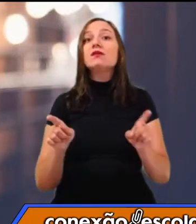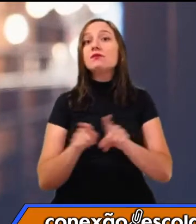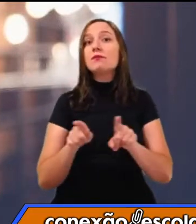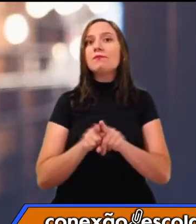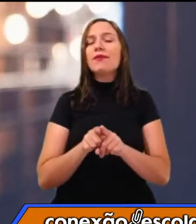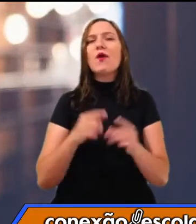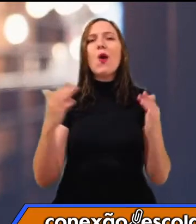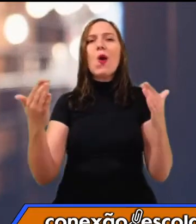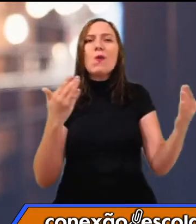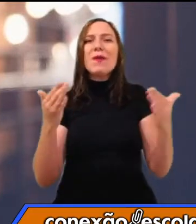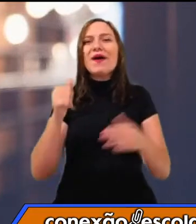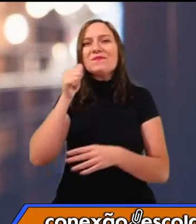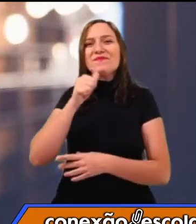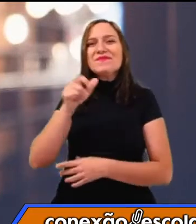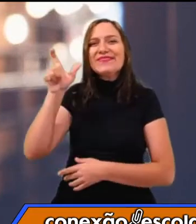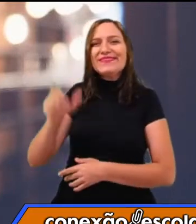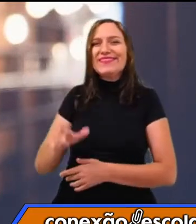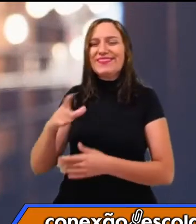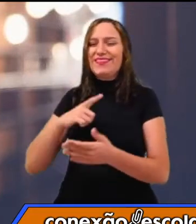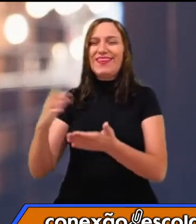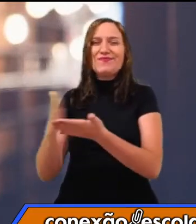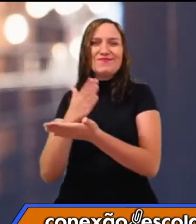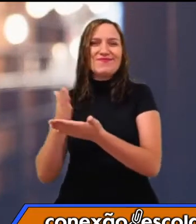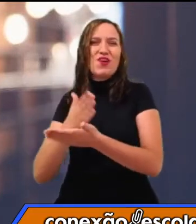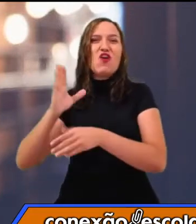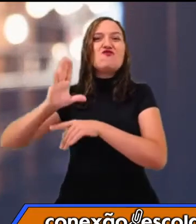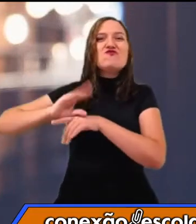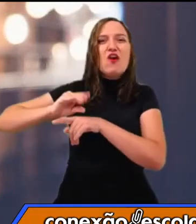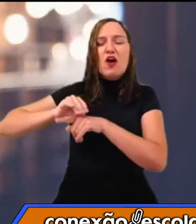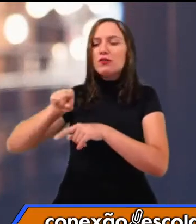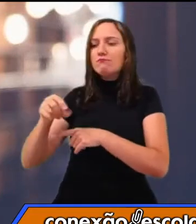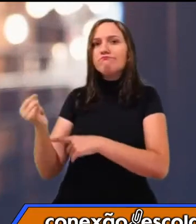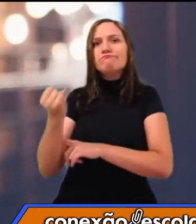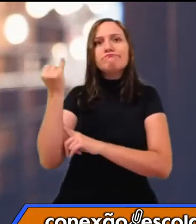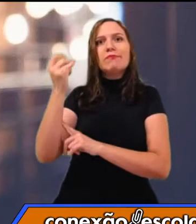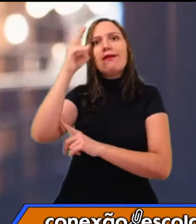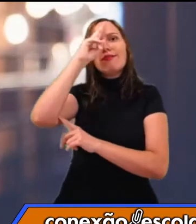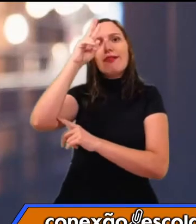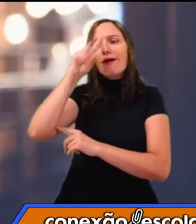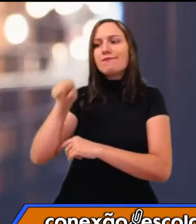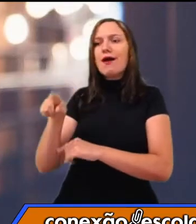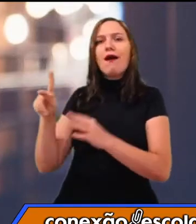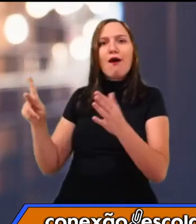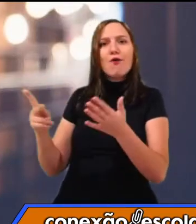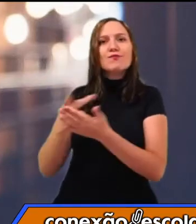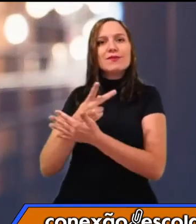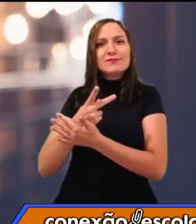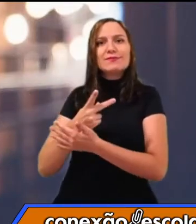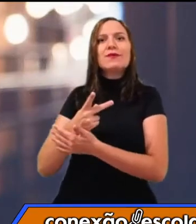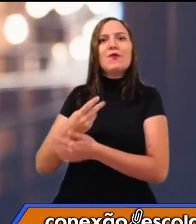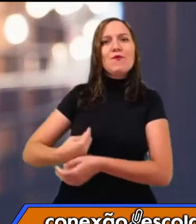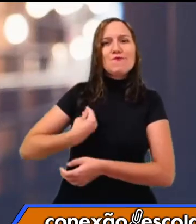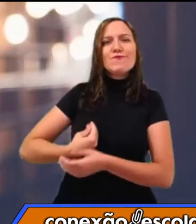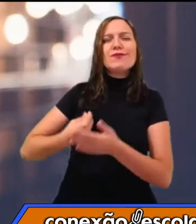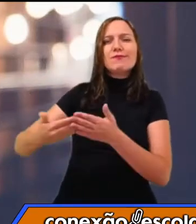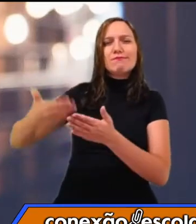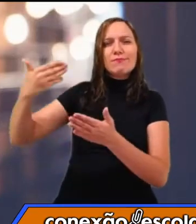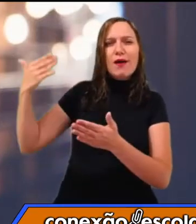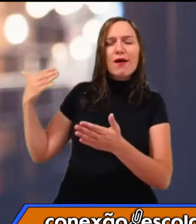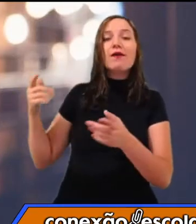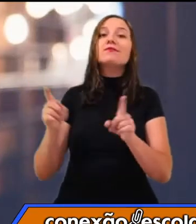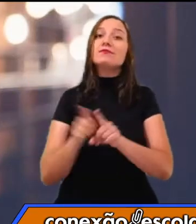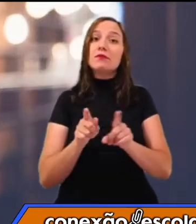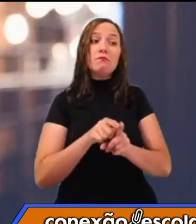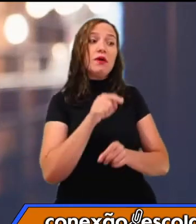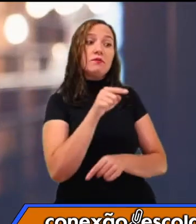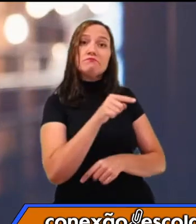fotografia, ele é importante para uma pessoa lembrar do seu passado individualmente, né? A gente tem